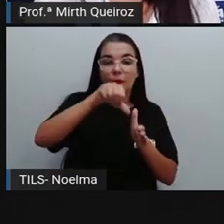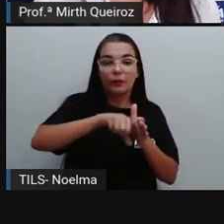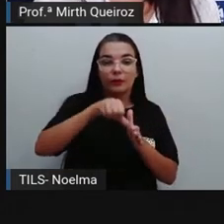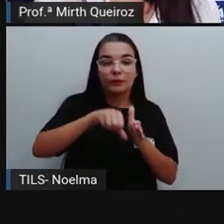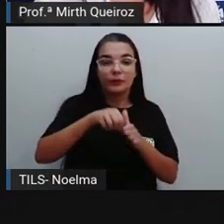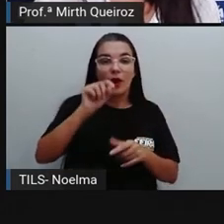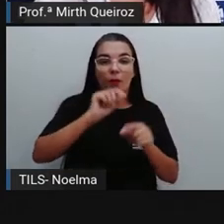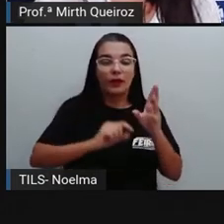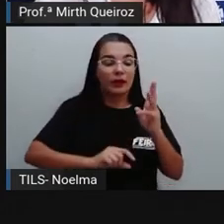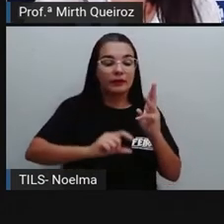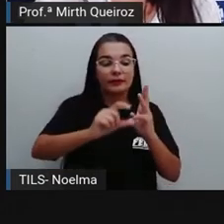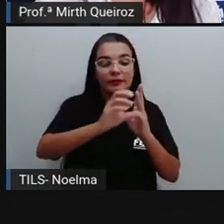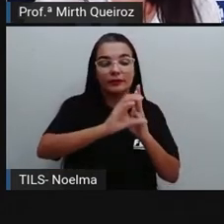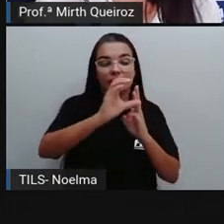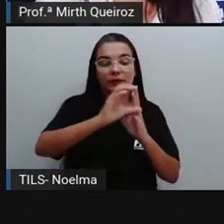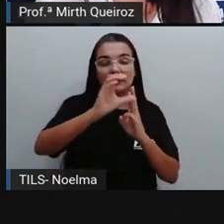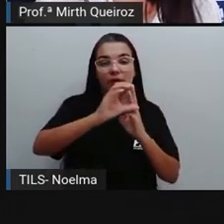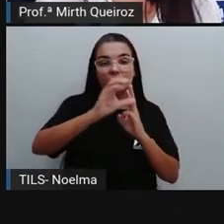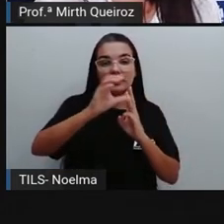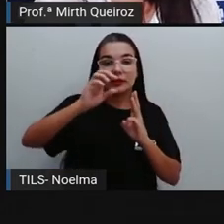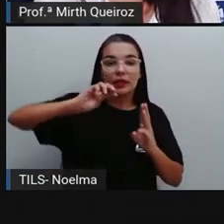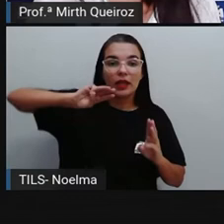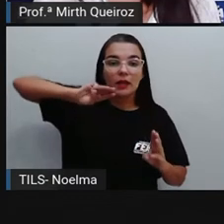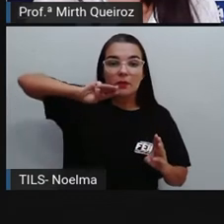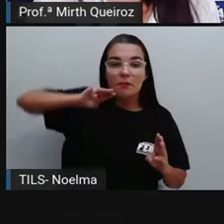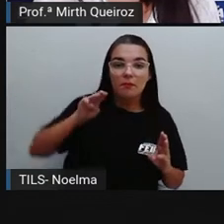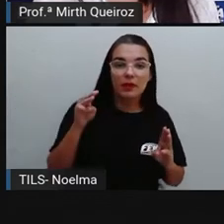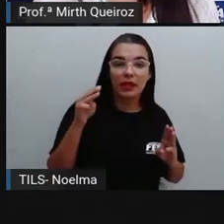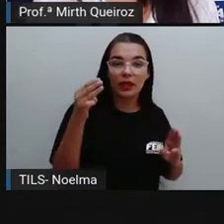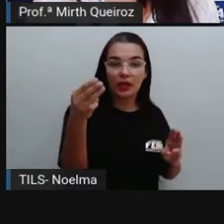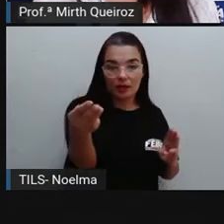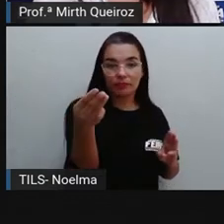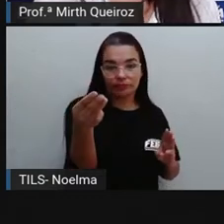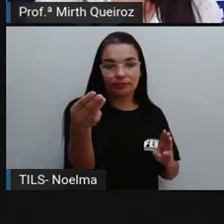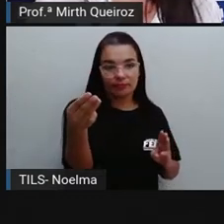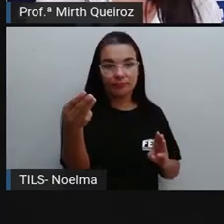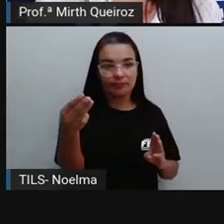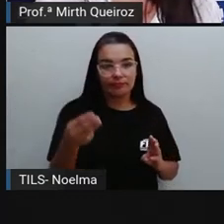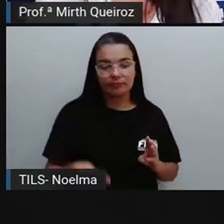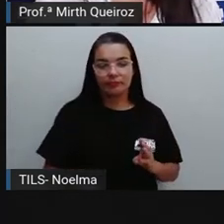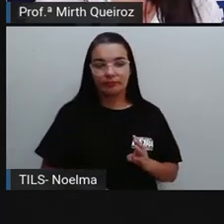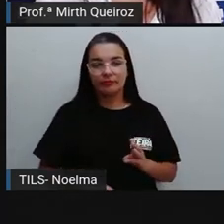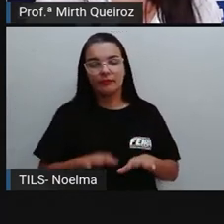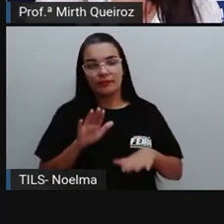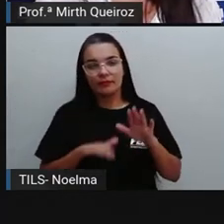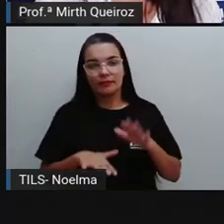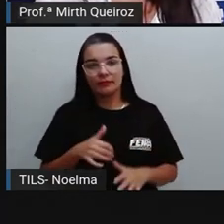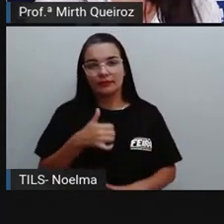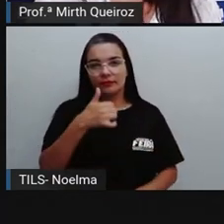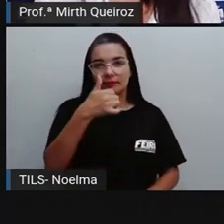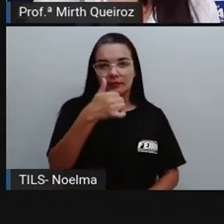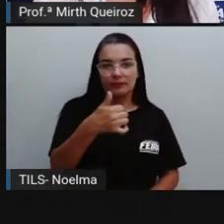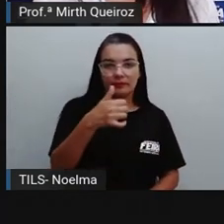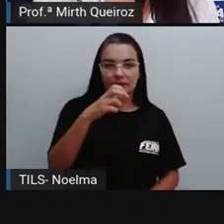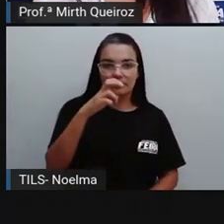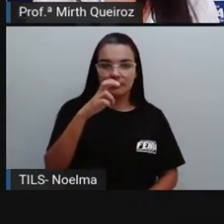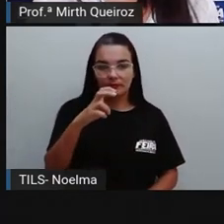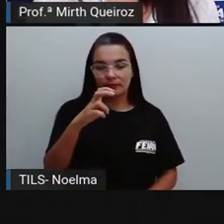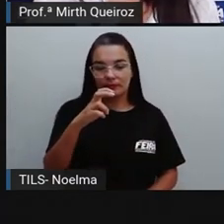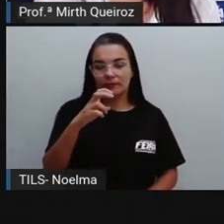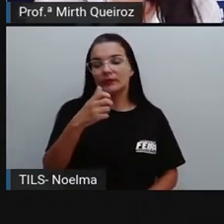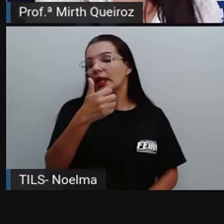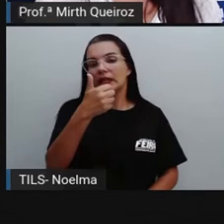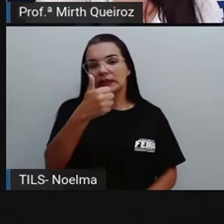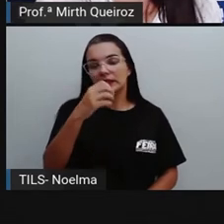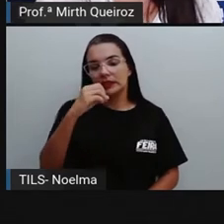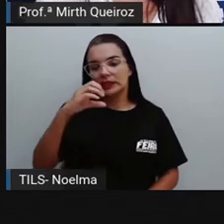seja, vai representar uma centena de milhão, que equivale a 100 milhões.